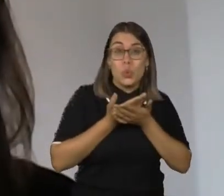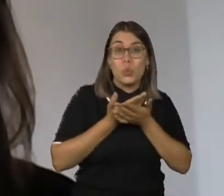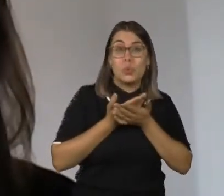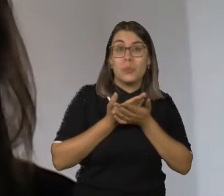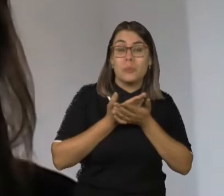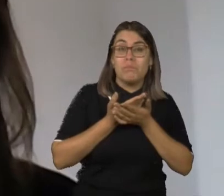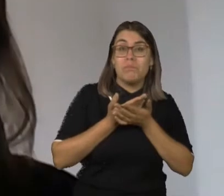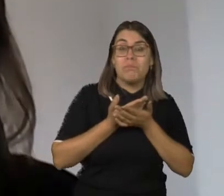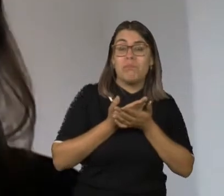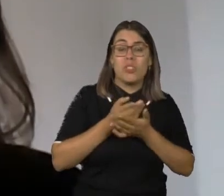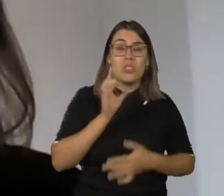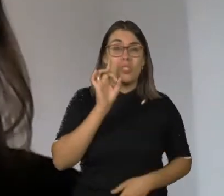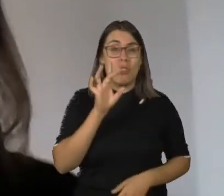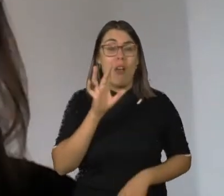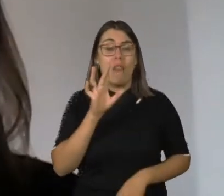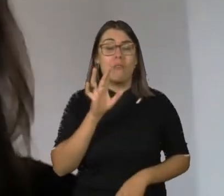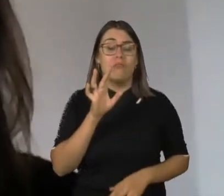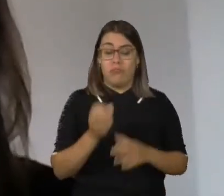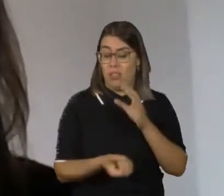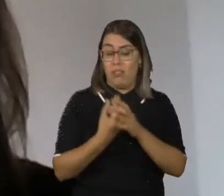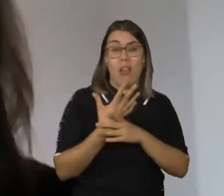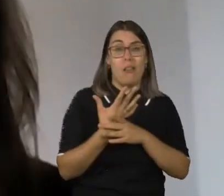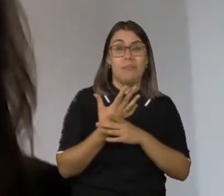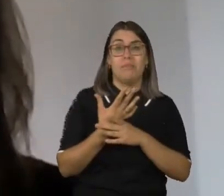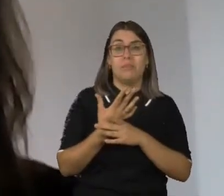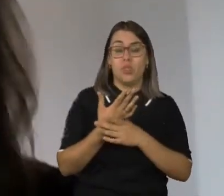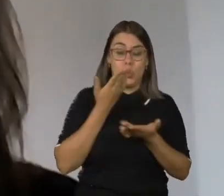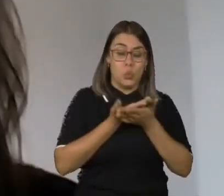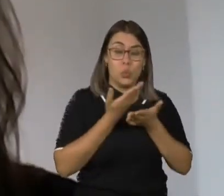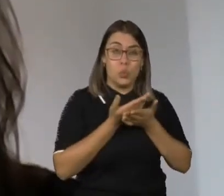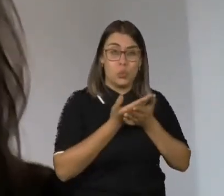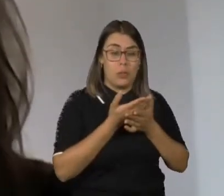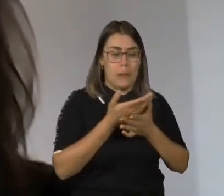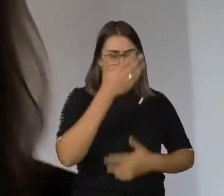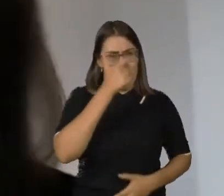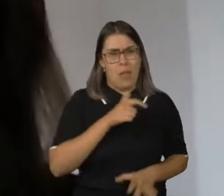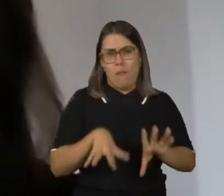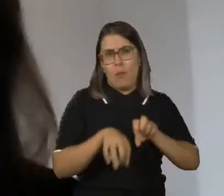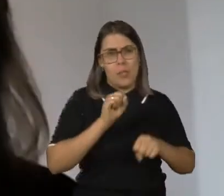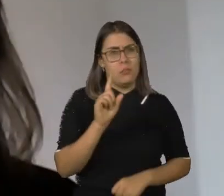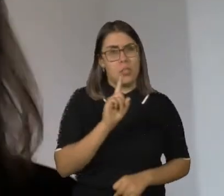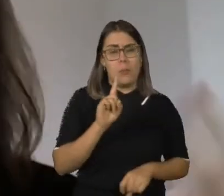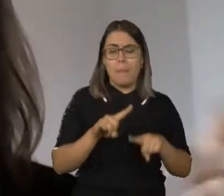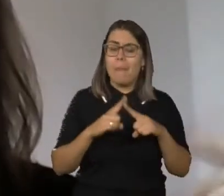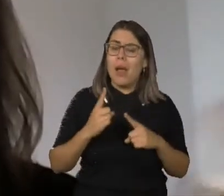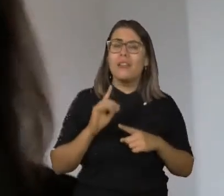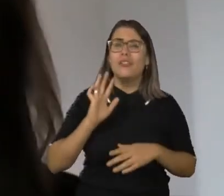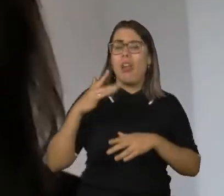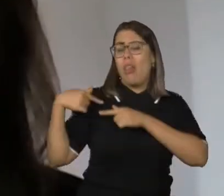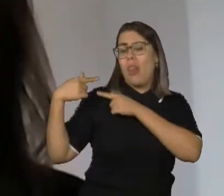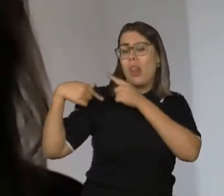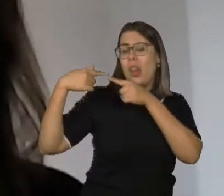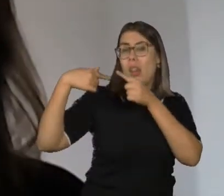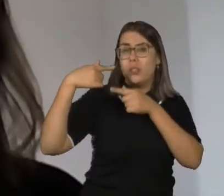que surgiram no estudo, na formação. São questões que me acompanham desde a